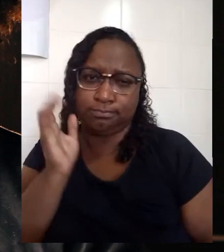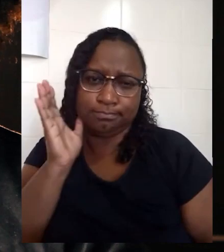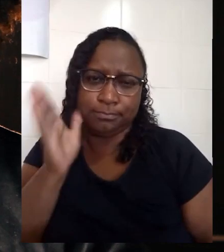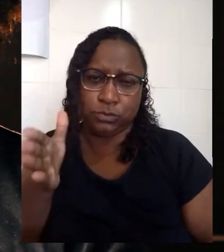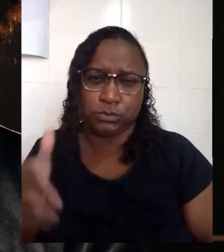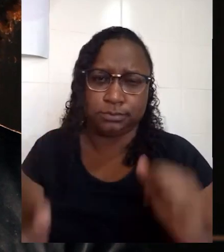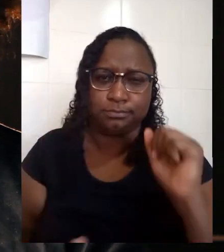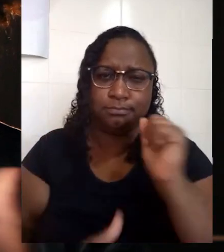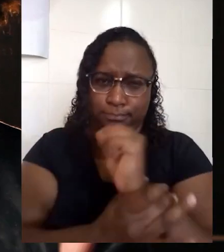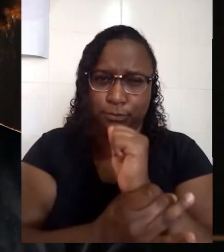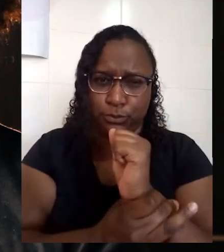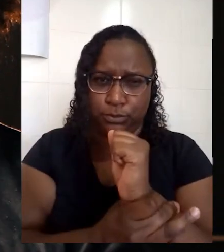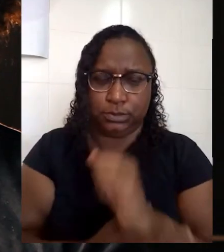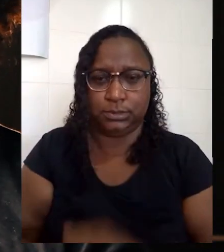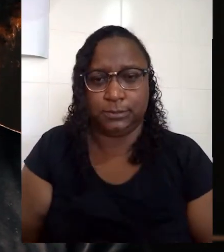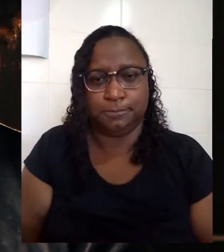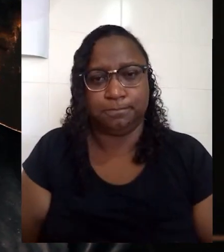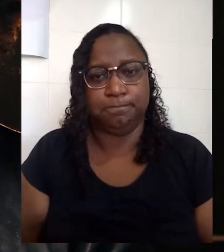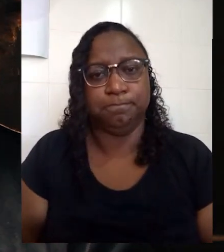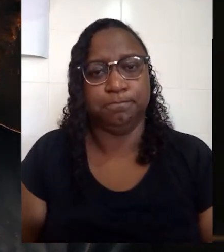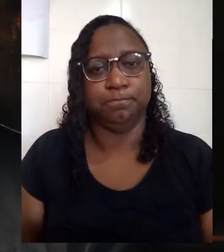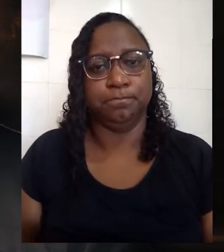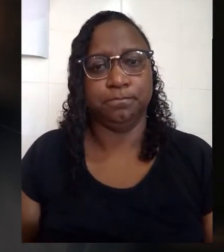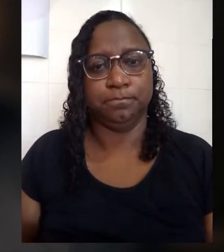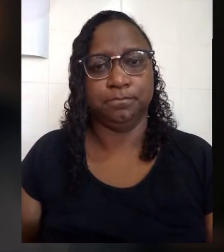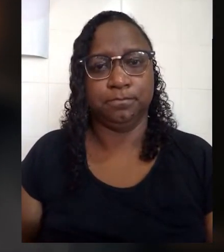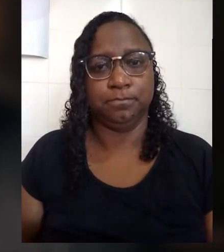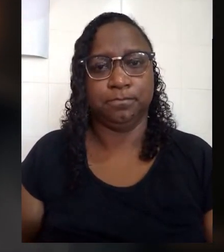segurança. Para isso, propõem